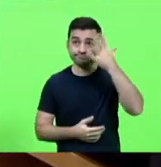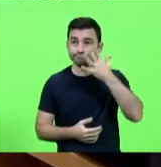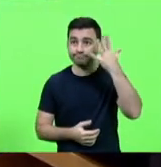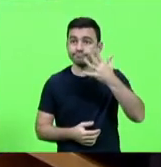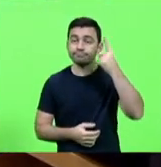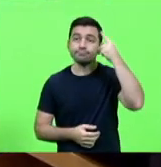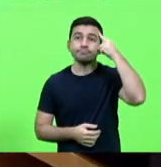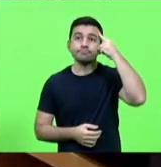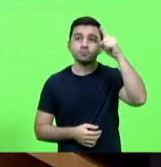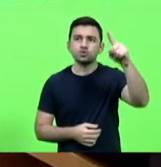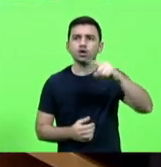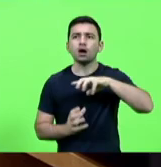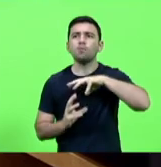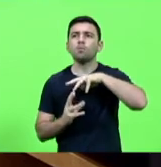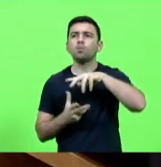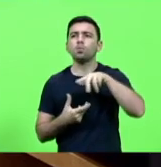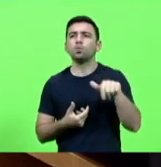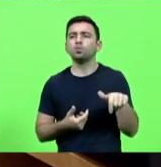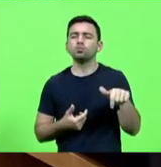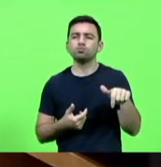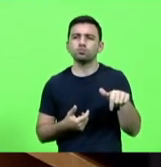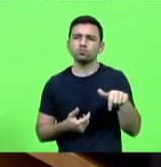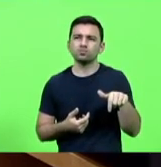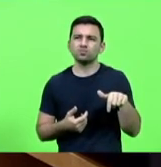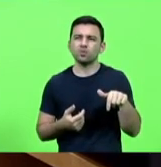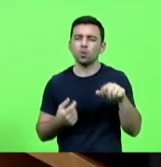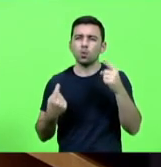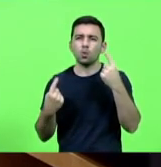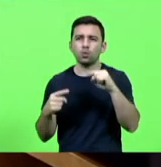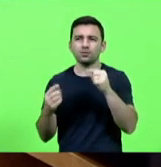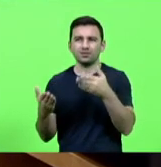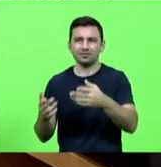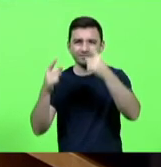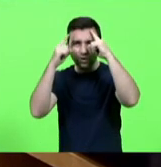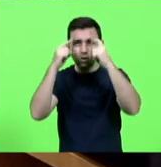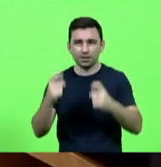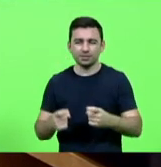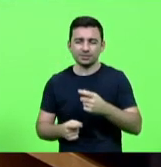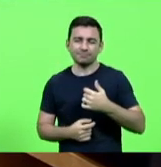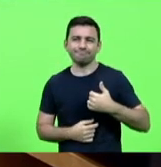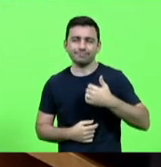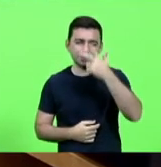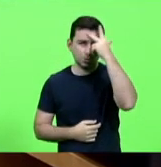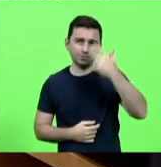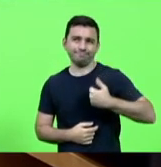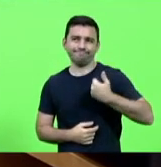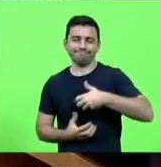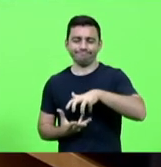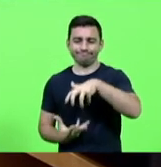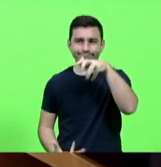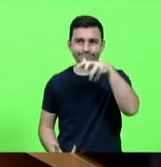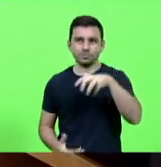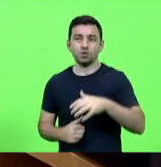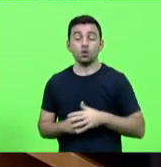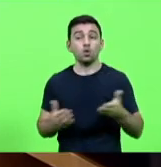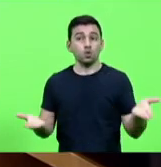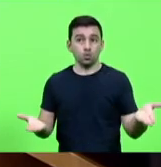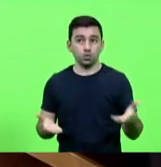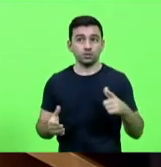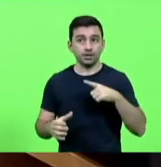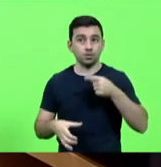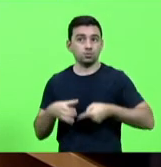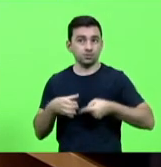mundial contra a violência ao idoso nós teremos hoje na comissão do